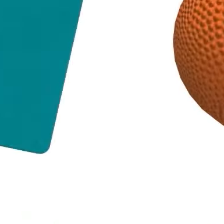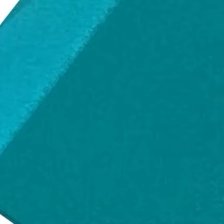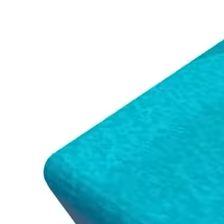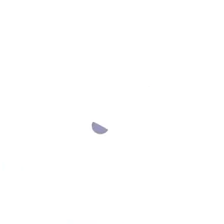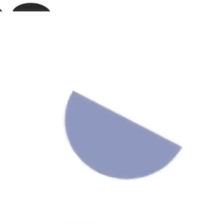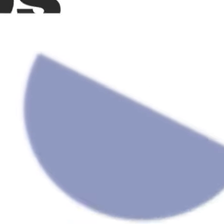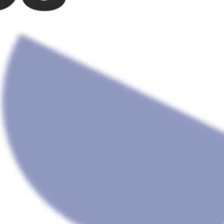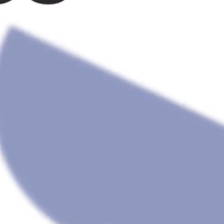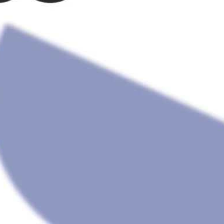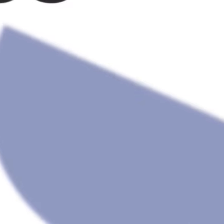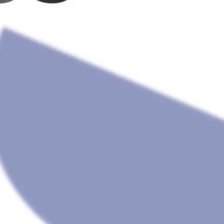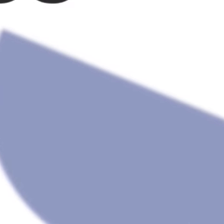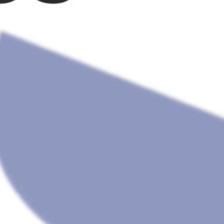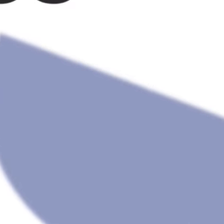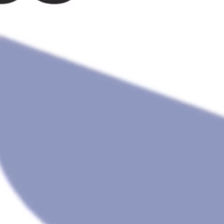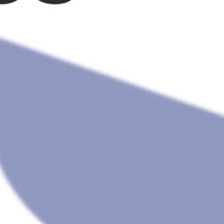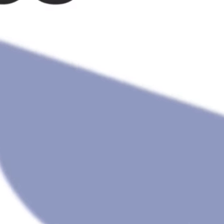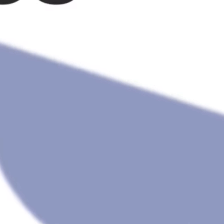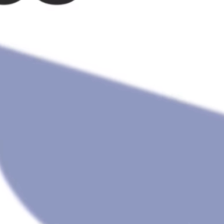EJA IJA